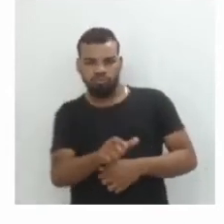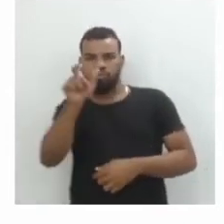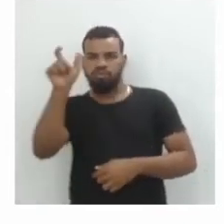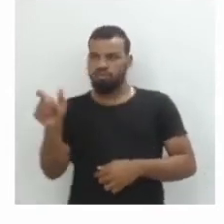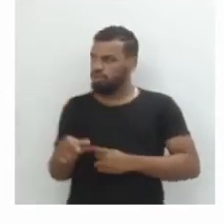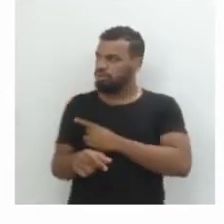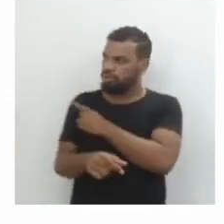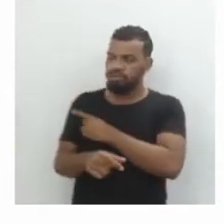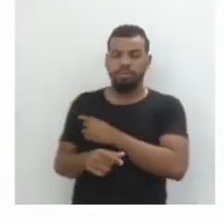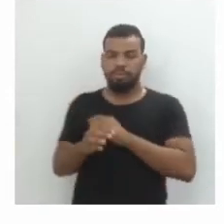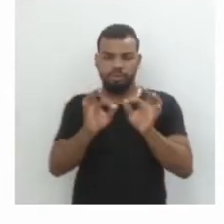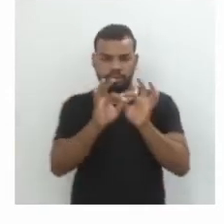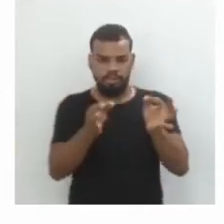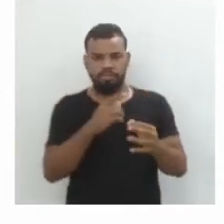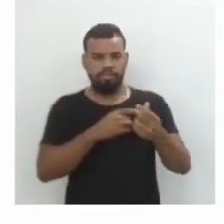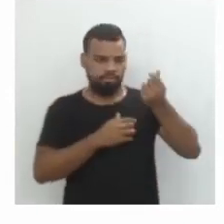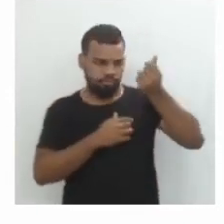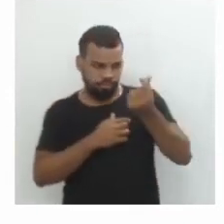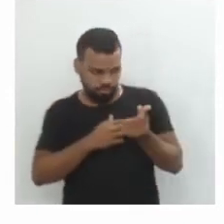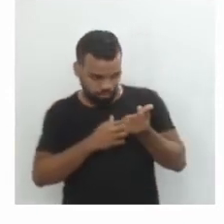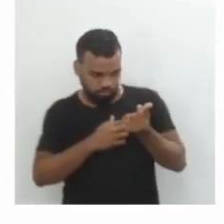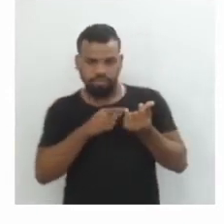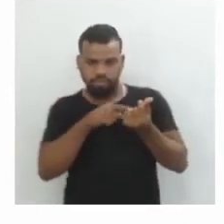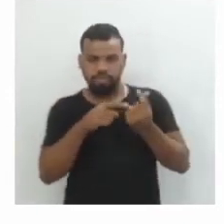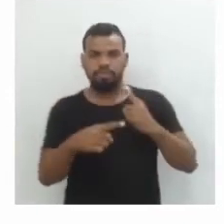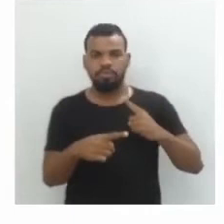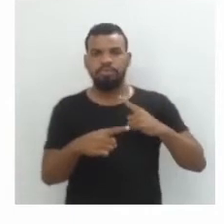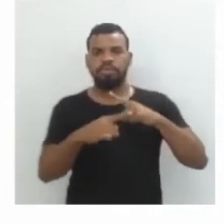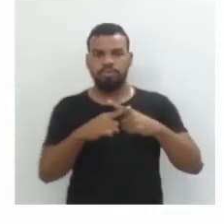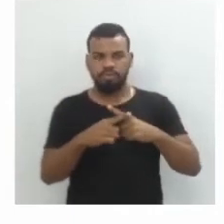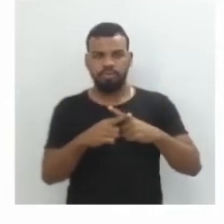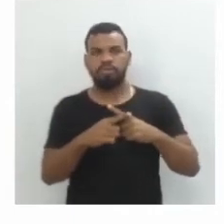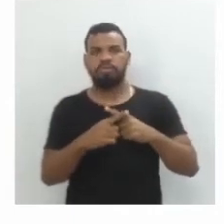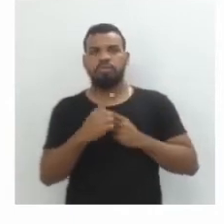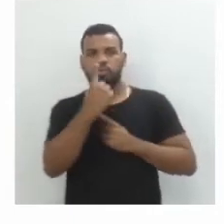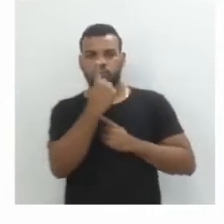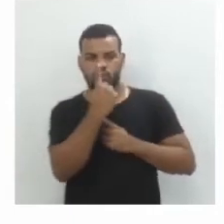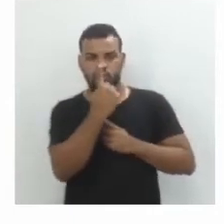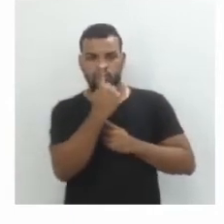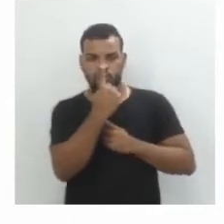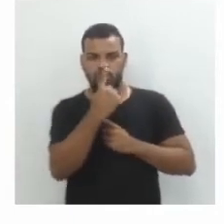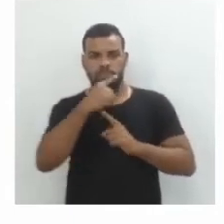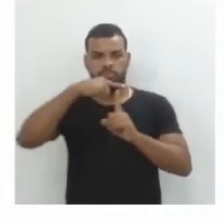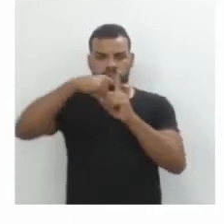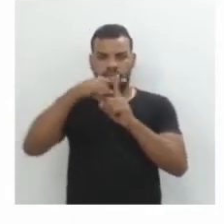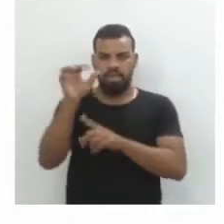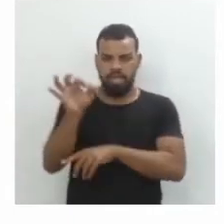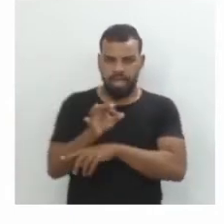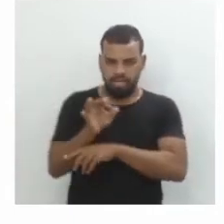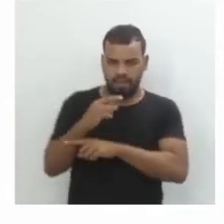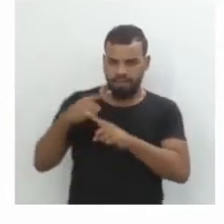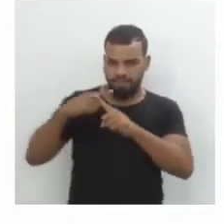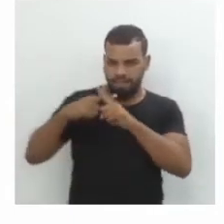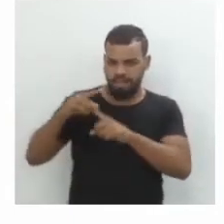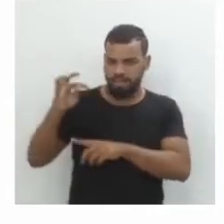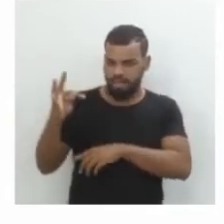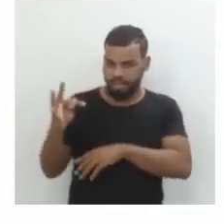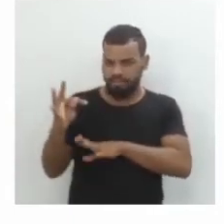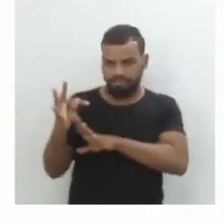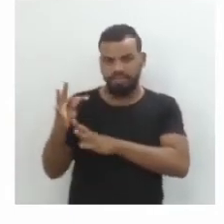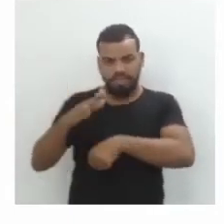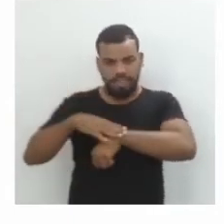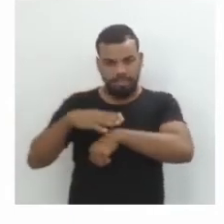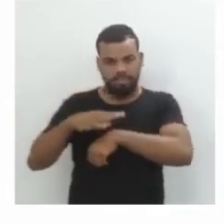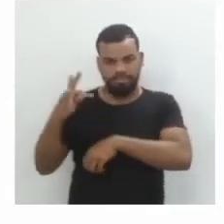a gente vai pegar o capital e vai multiplicar 1 mais a taxa e vai